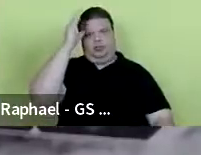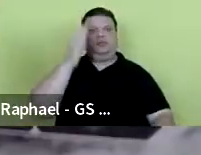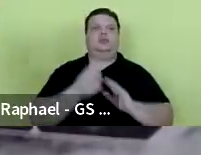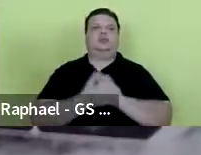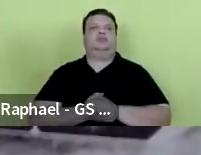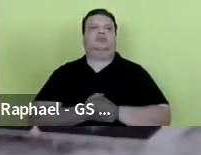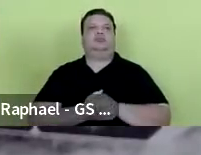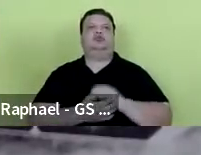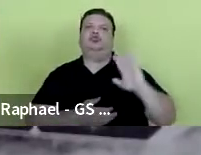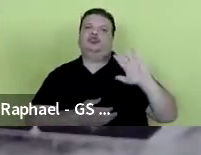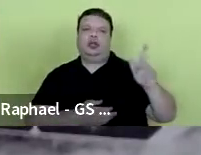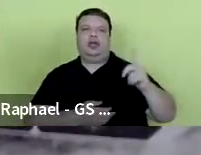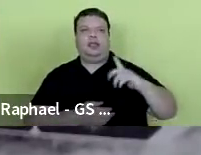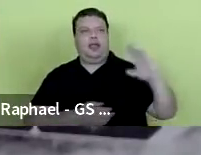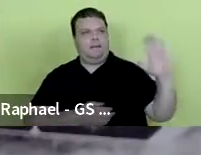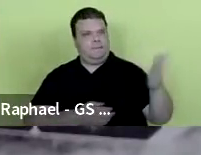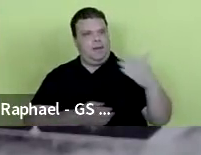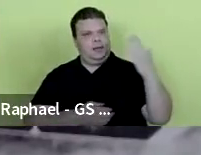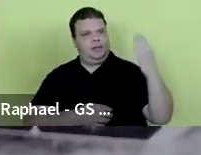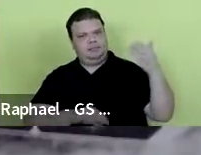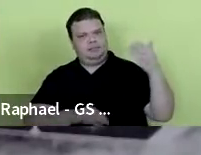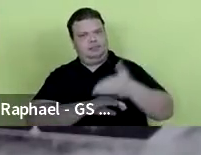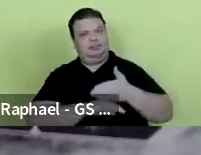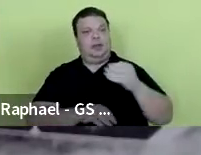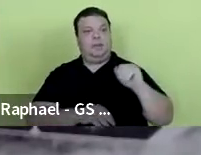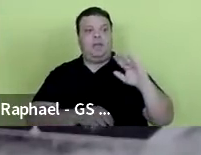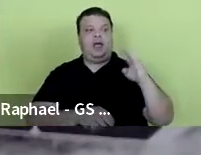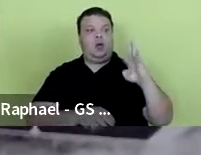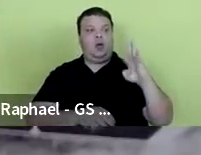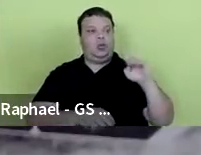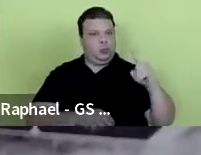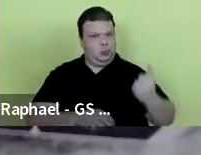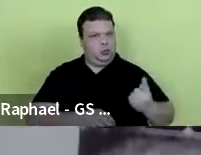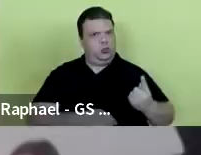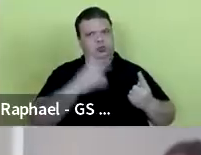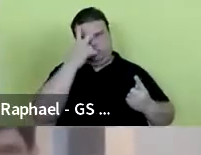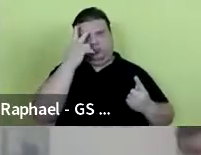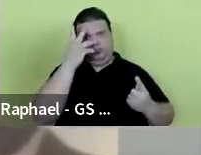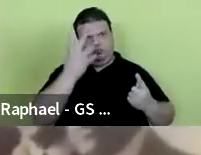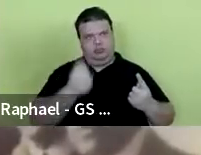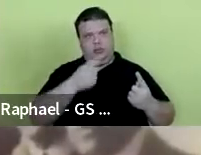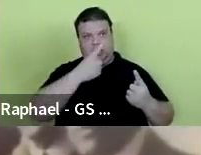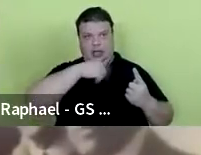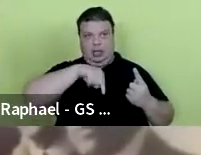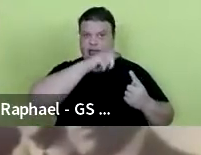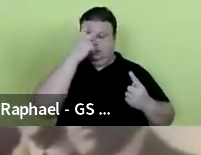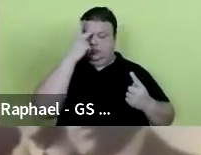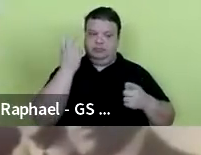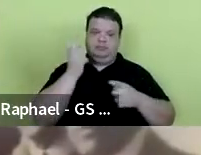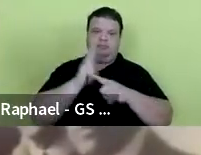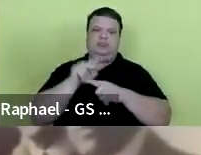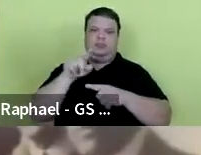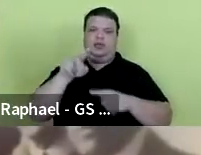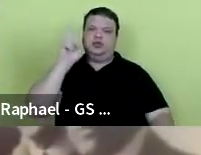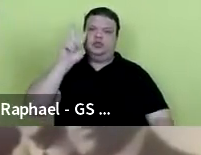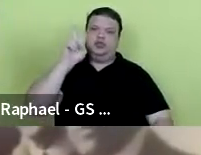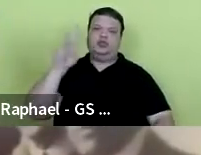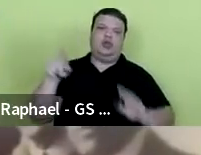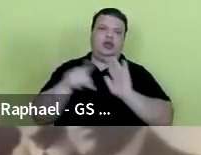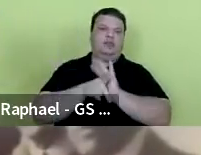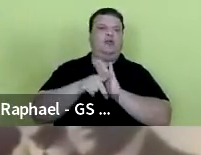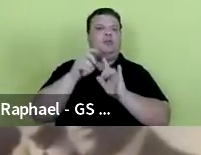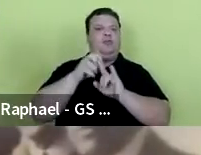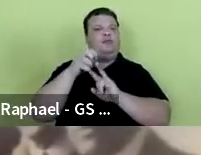Já passaram pelos programas mais de 4 mil bolsistas. E essas pessoas fazem parte da história da Fundação.